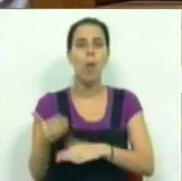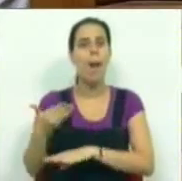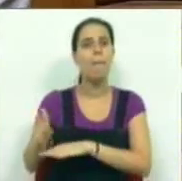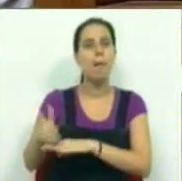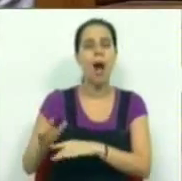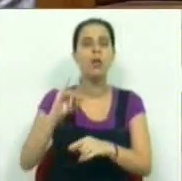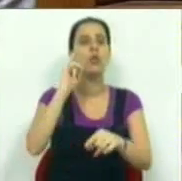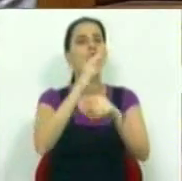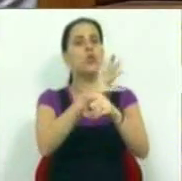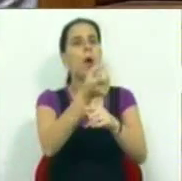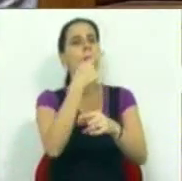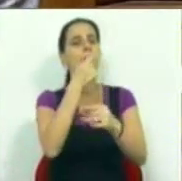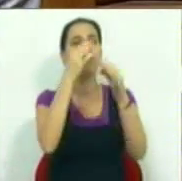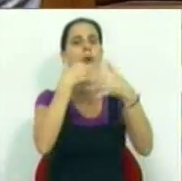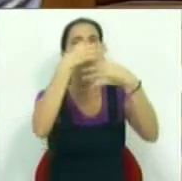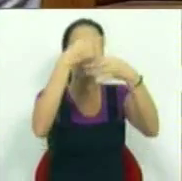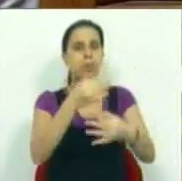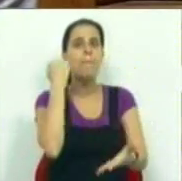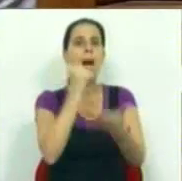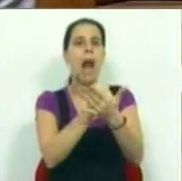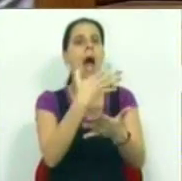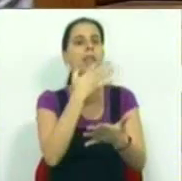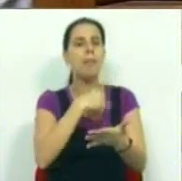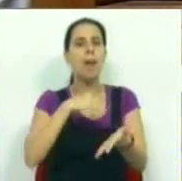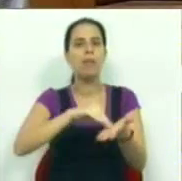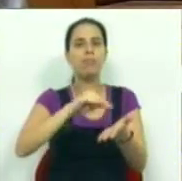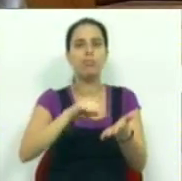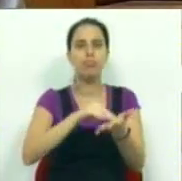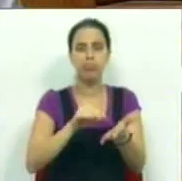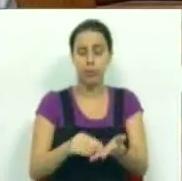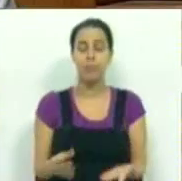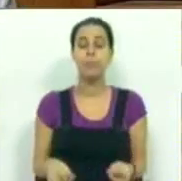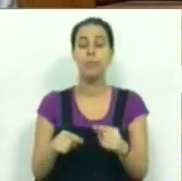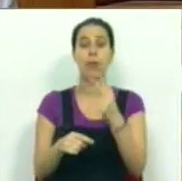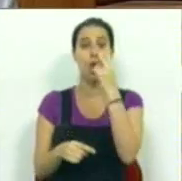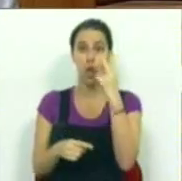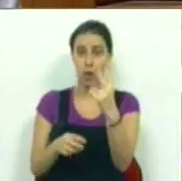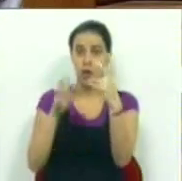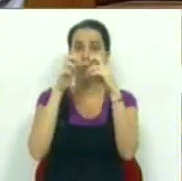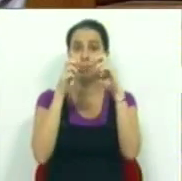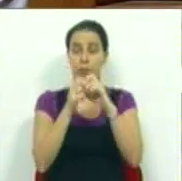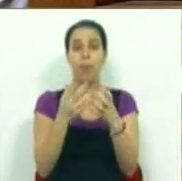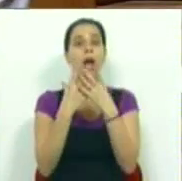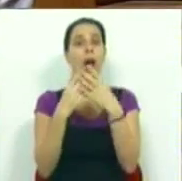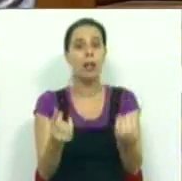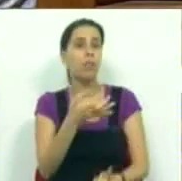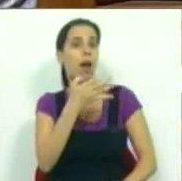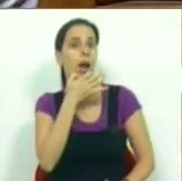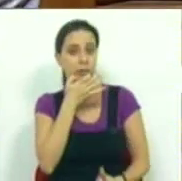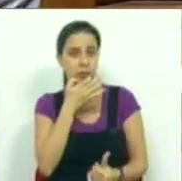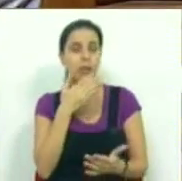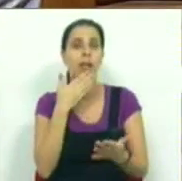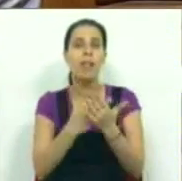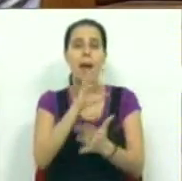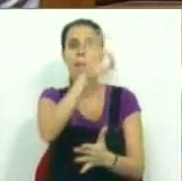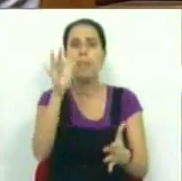prescritos medicamentos originais e de marca. Estes dois problemas só se resolvem aumentando